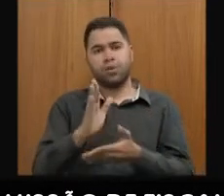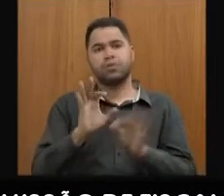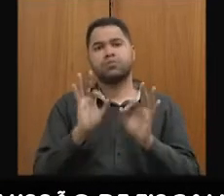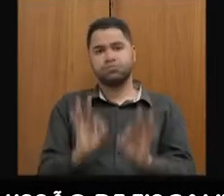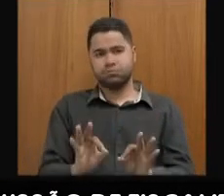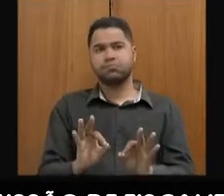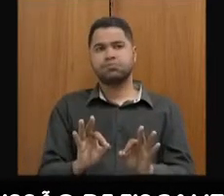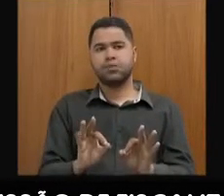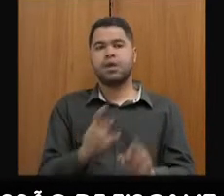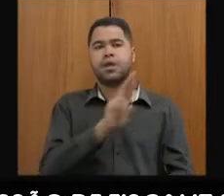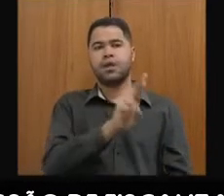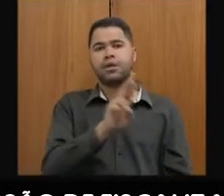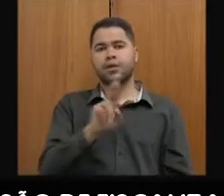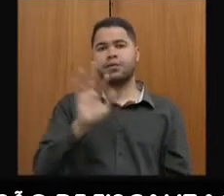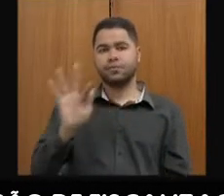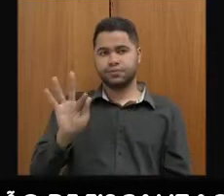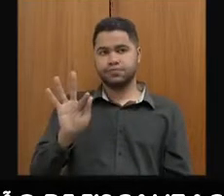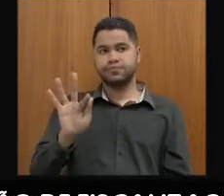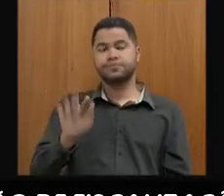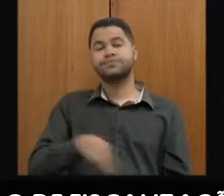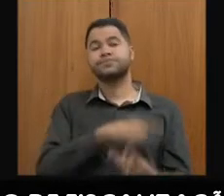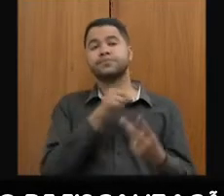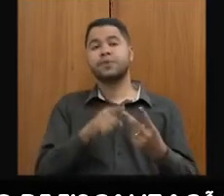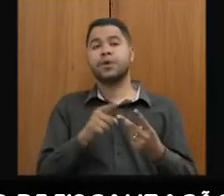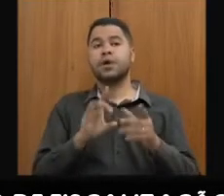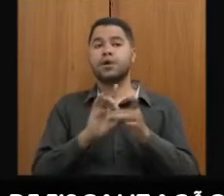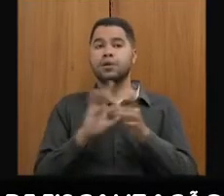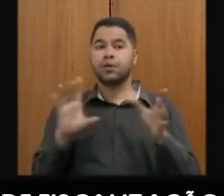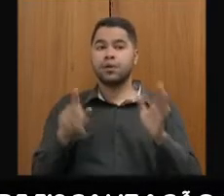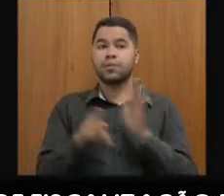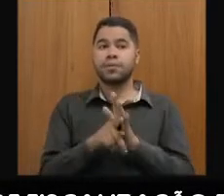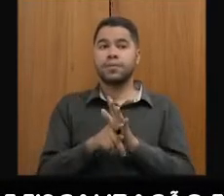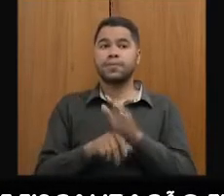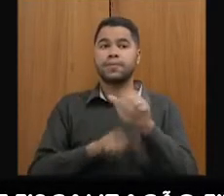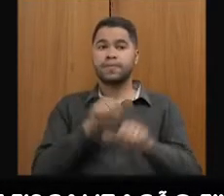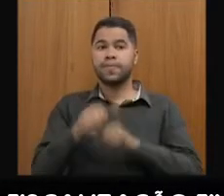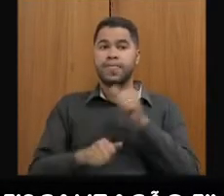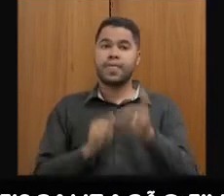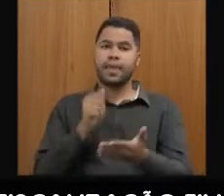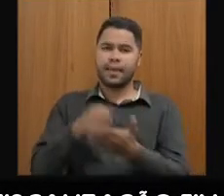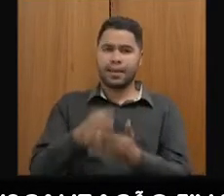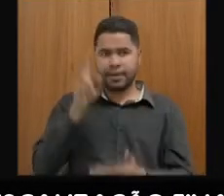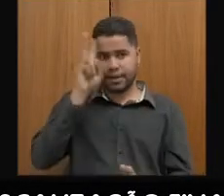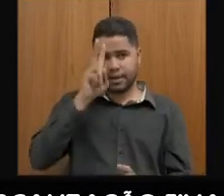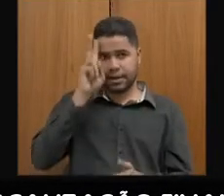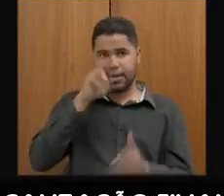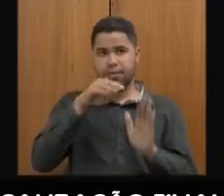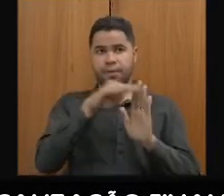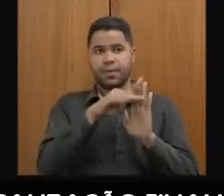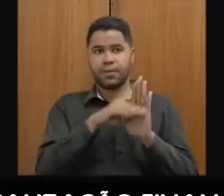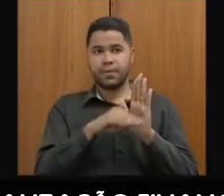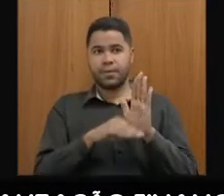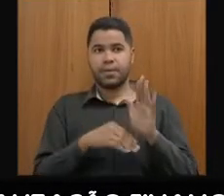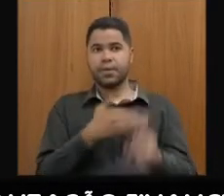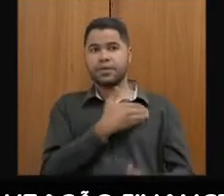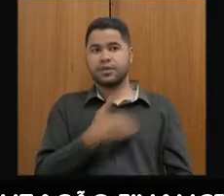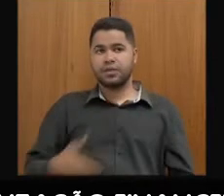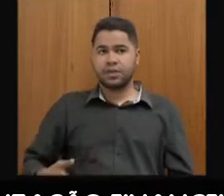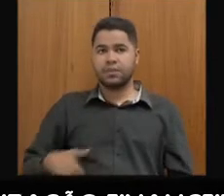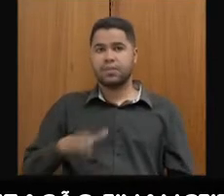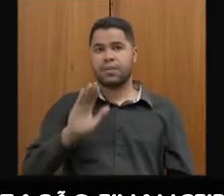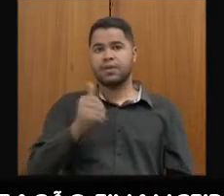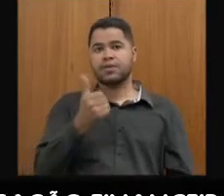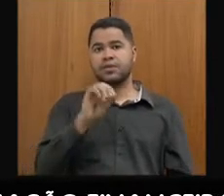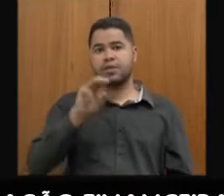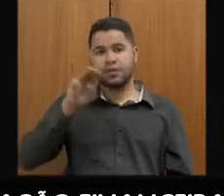adesão ao regime de recuperação fiscal, a autorização de leilão reverso de restos a pagar, você se lembra que eu coloquei um quadro que o Estado tem mais de 10 bilhões de